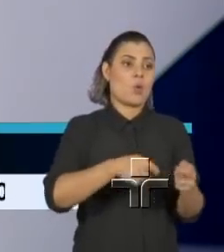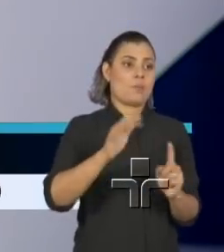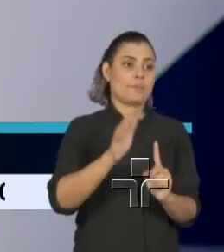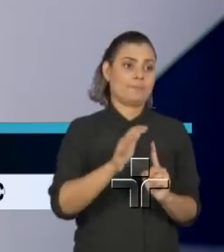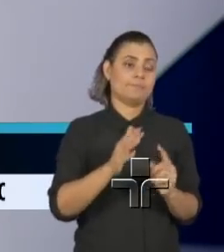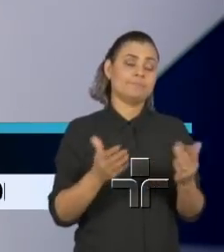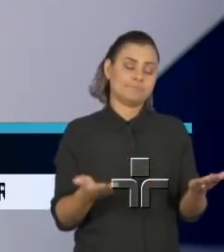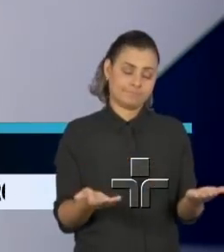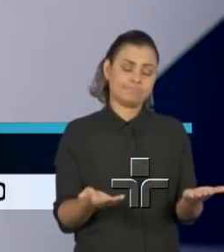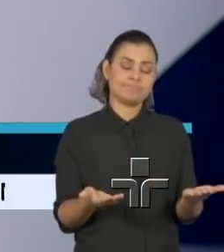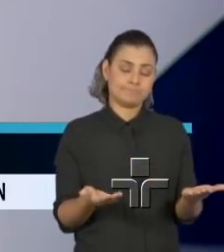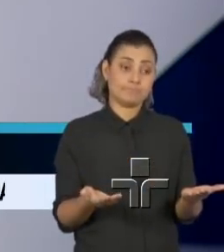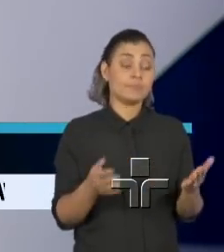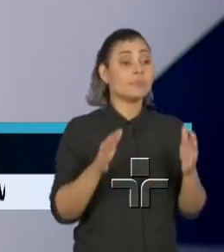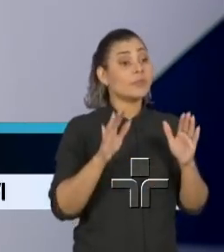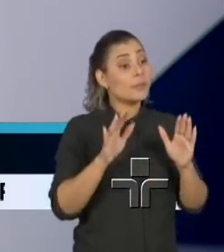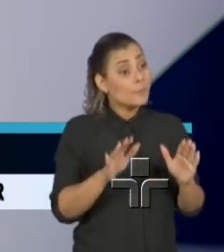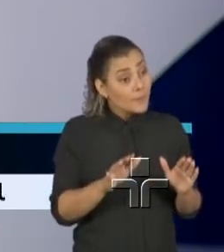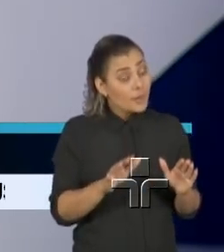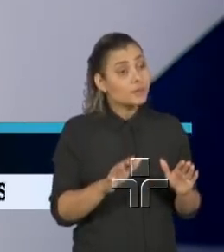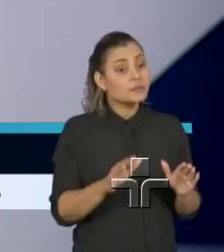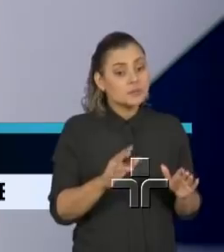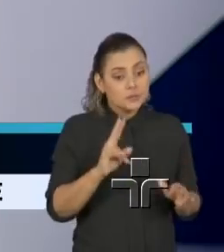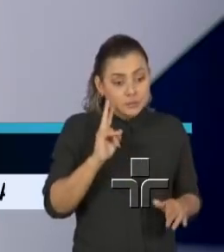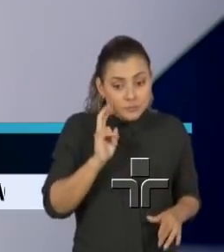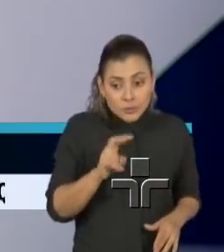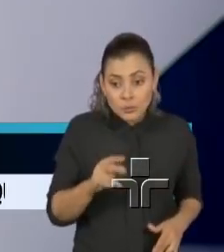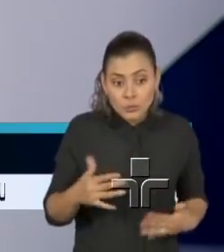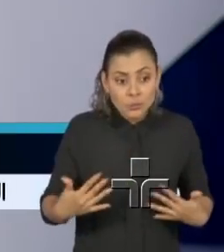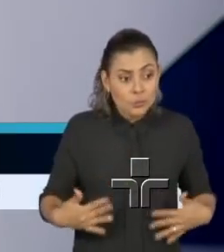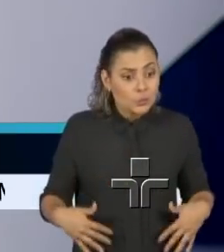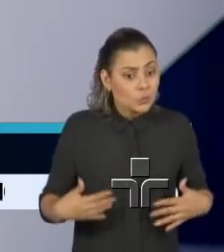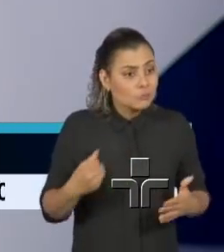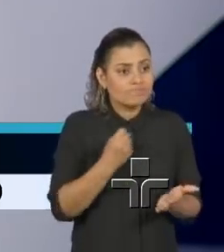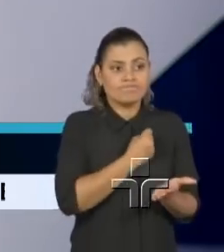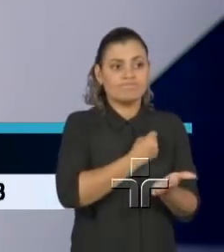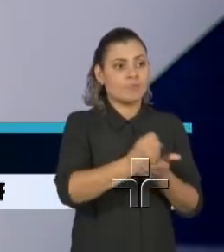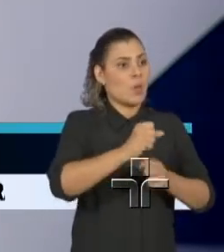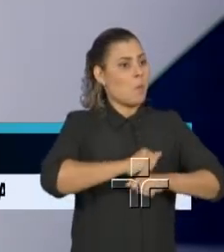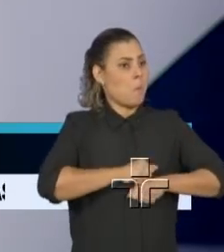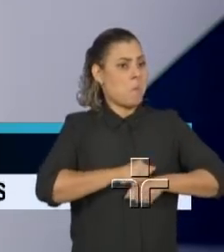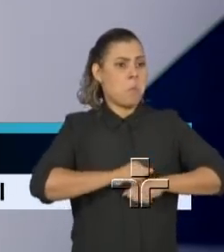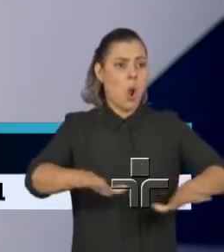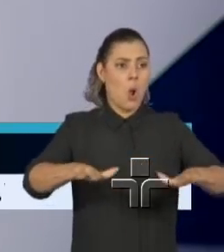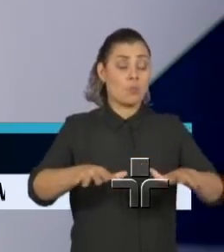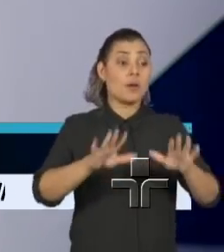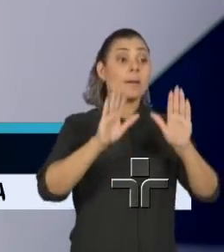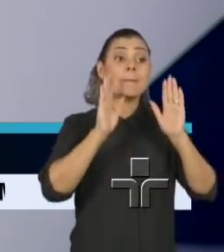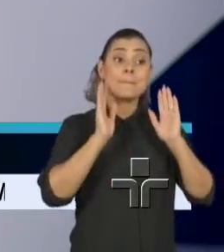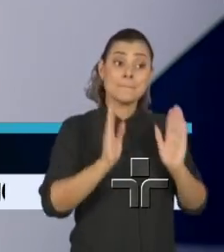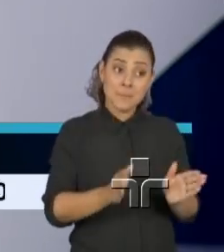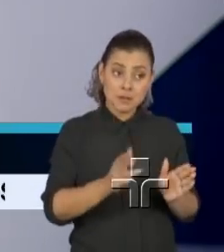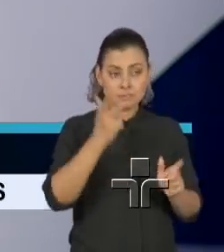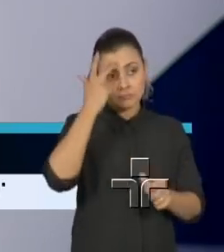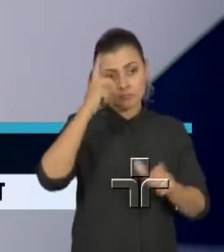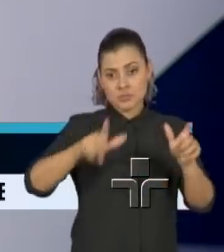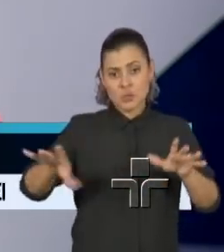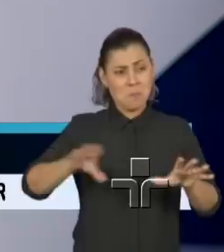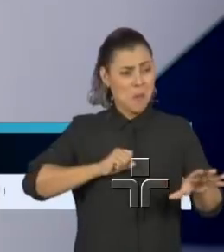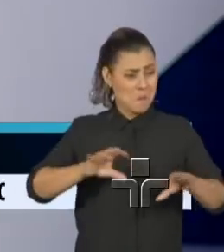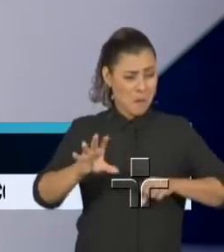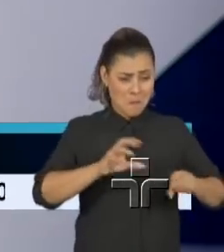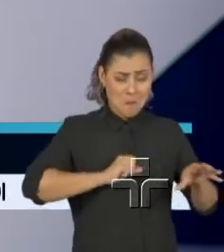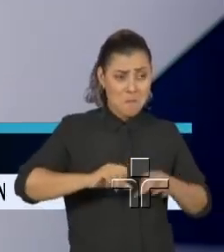E quando se viu, já não tinha jeito de impedir a contagiosidade. Então, o tamanho das pessoas infectadas,